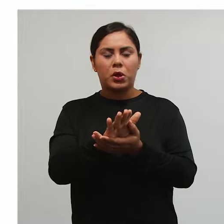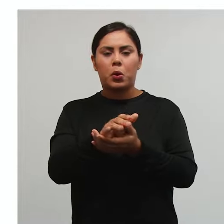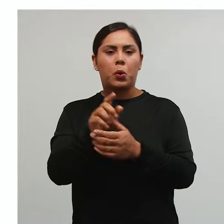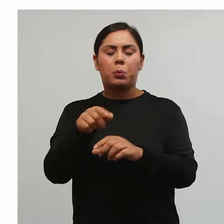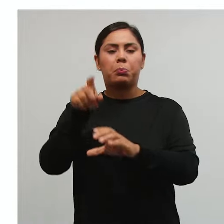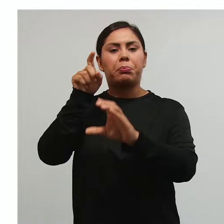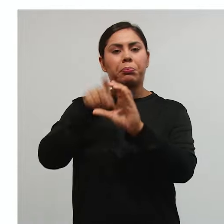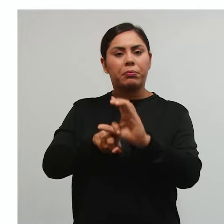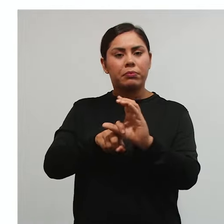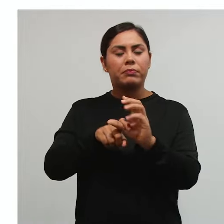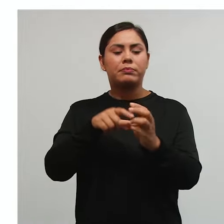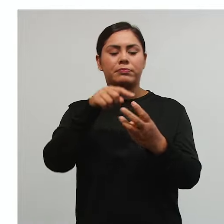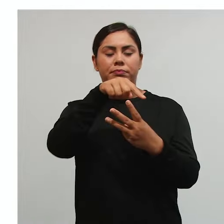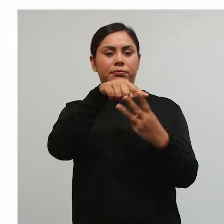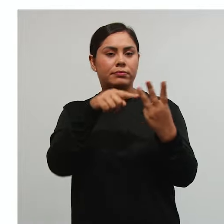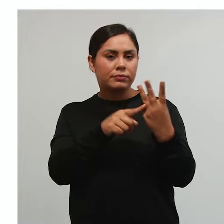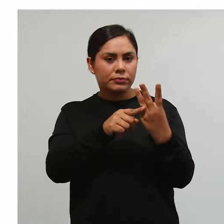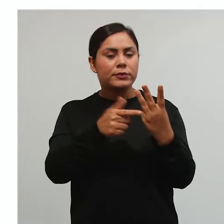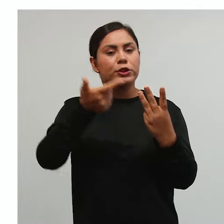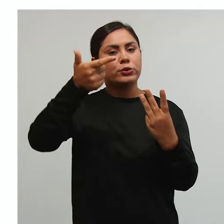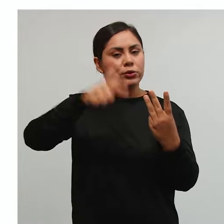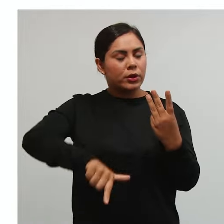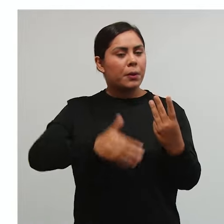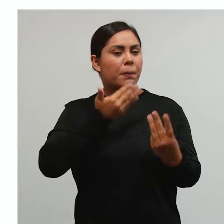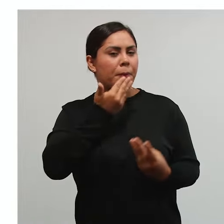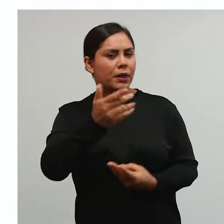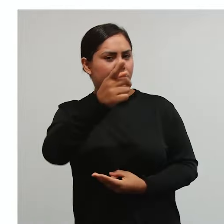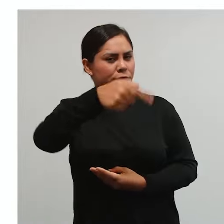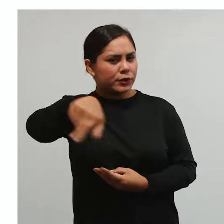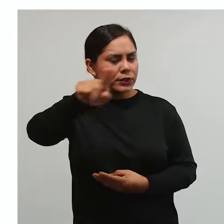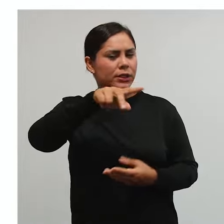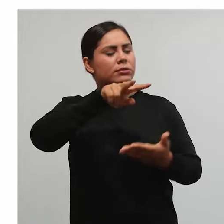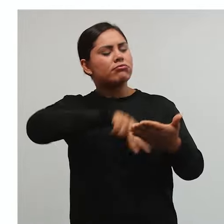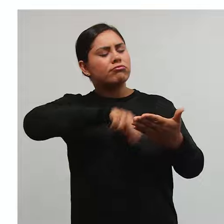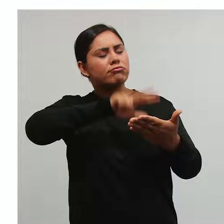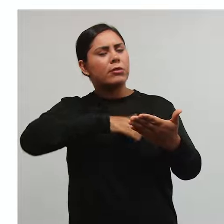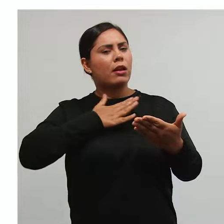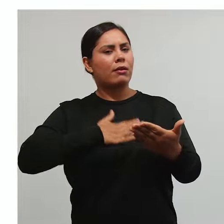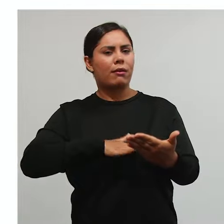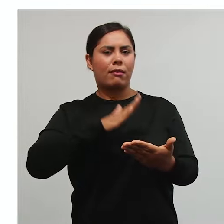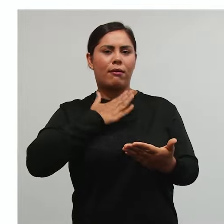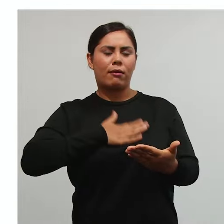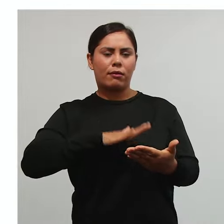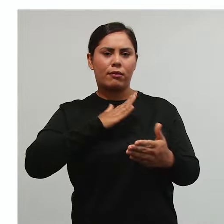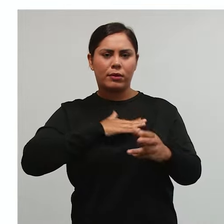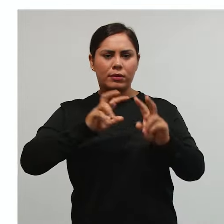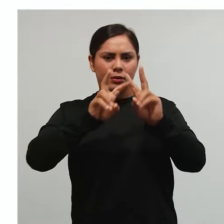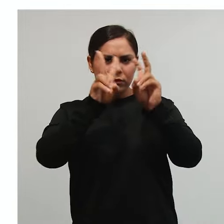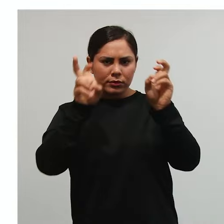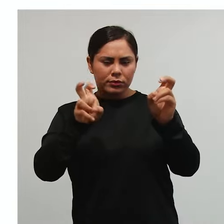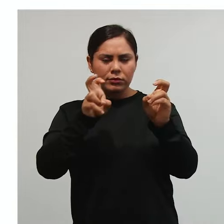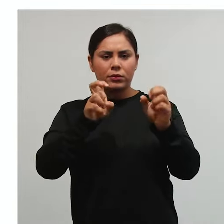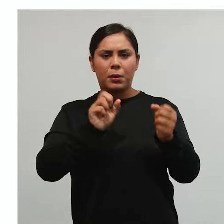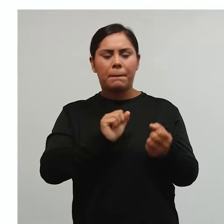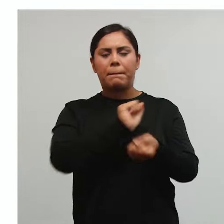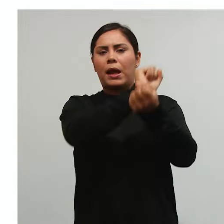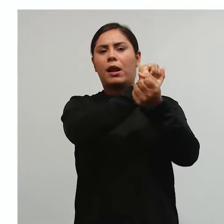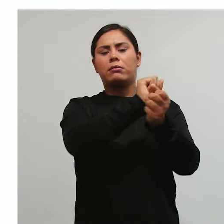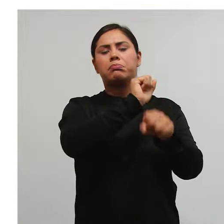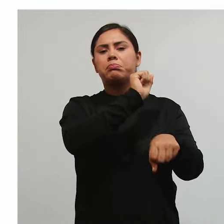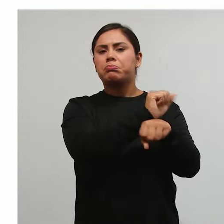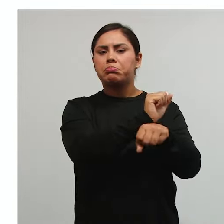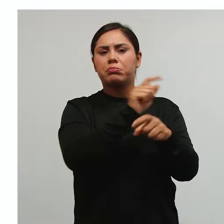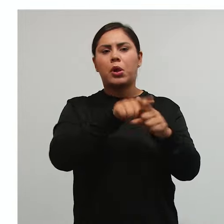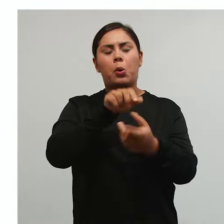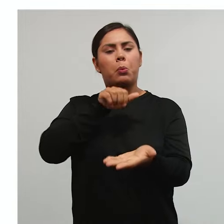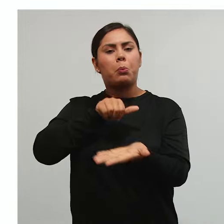crédito tributário e aqui mais uma vez eu peço para vocês lerem com calma a respeito da suspensão extinção